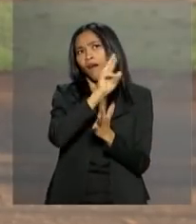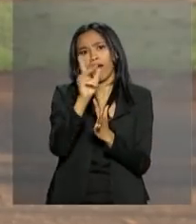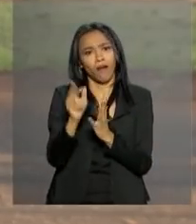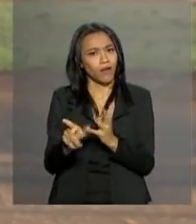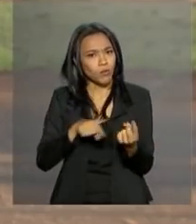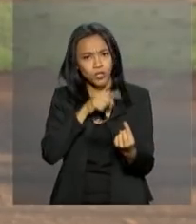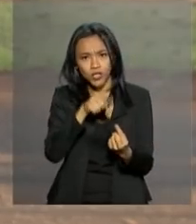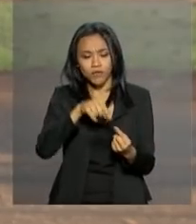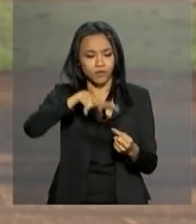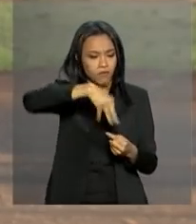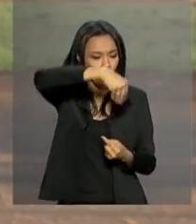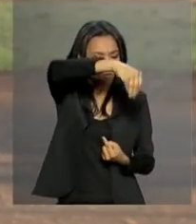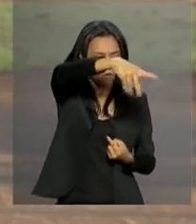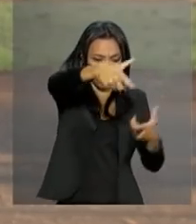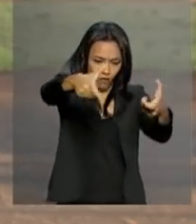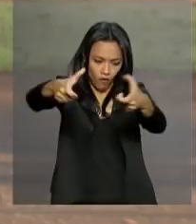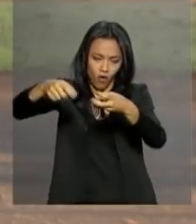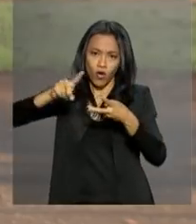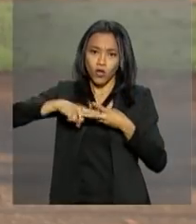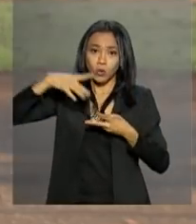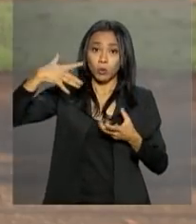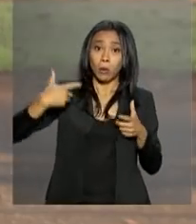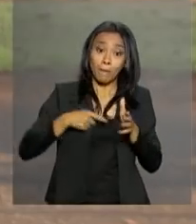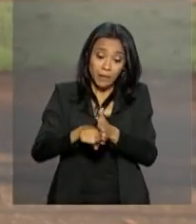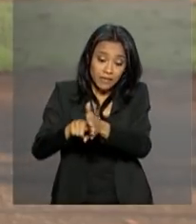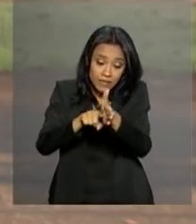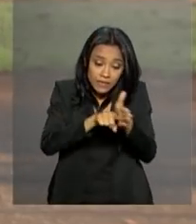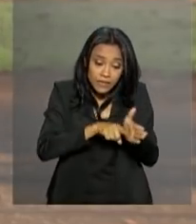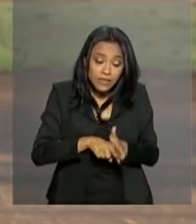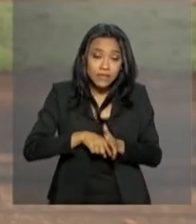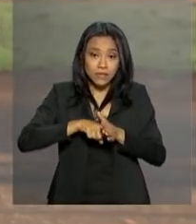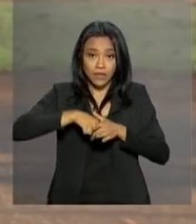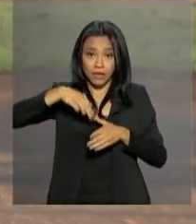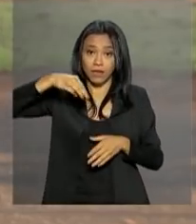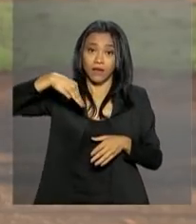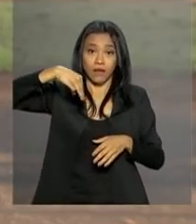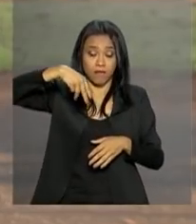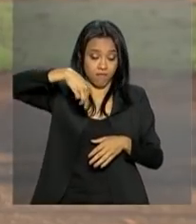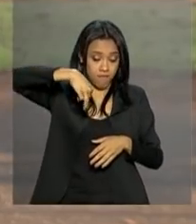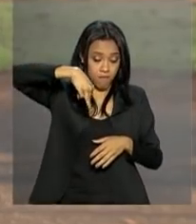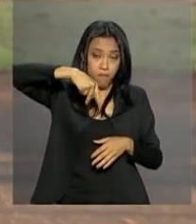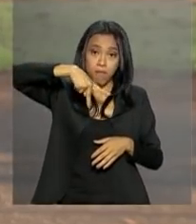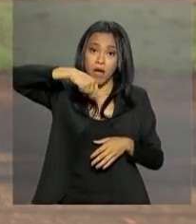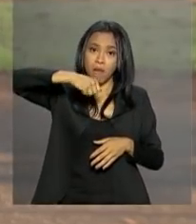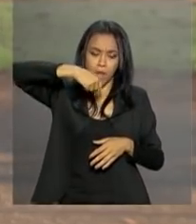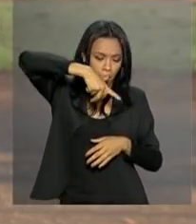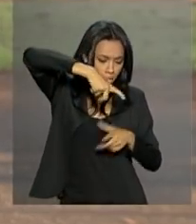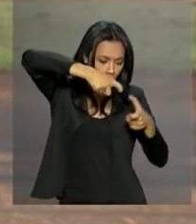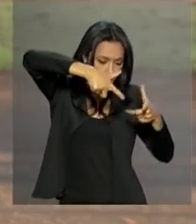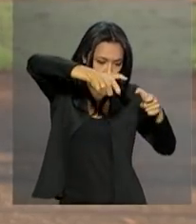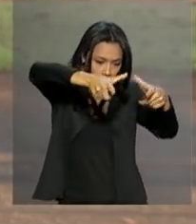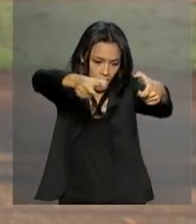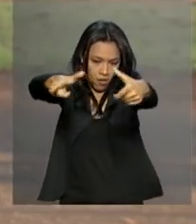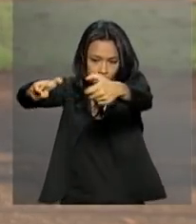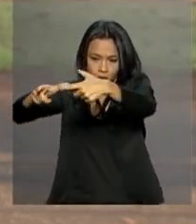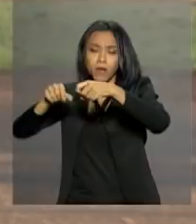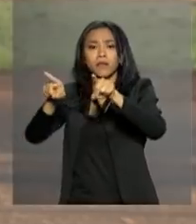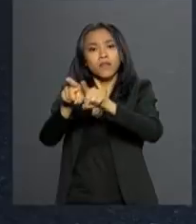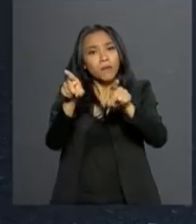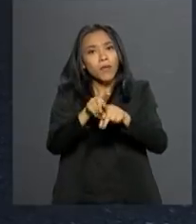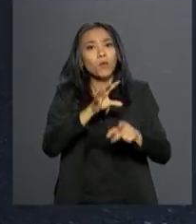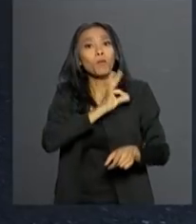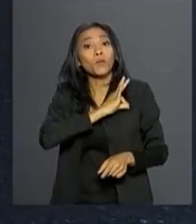captação de imagens, pesquisas, monitoramento e mapeamento de áreas e até em investigações. Mas